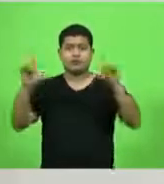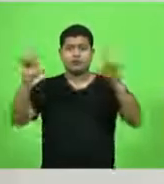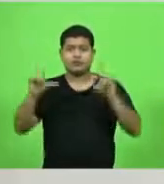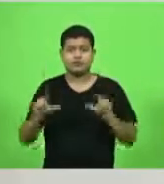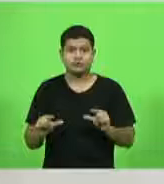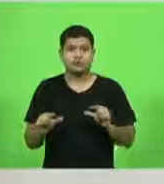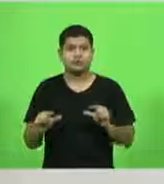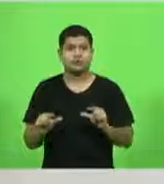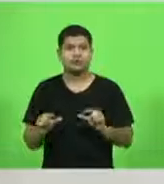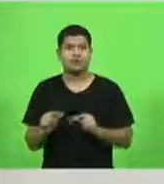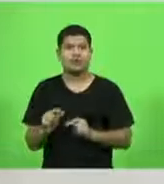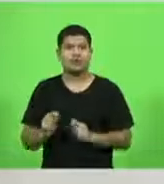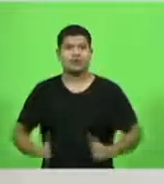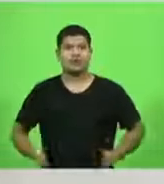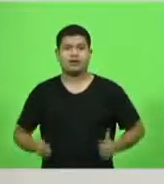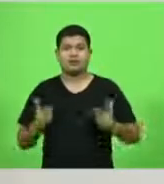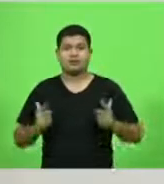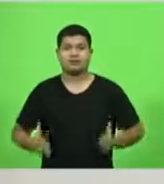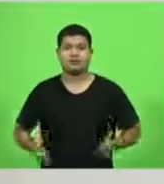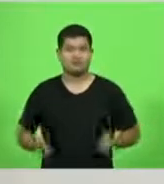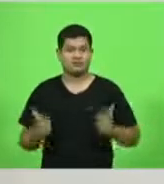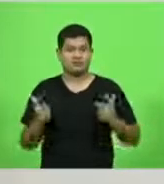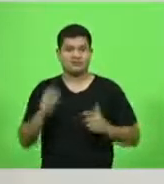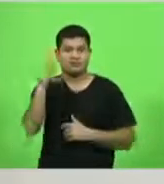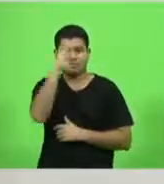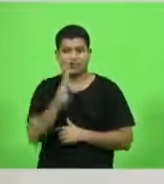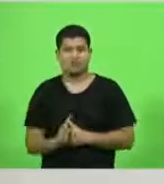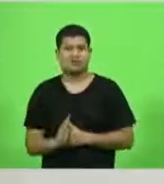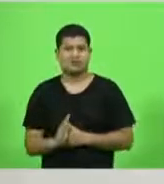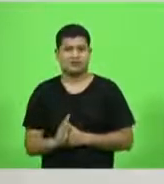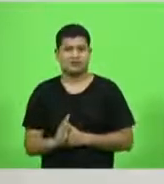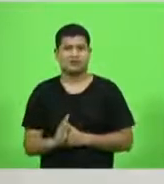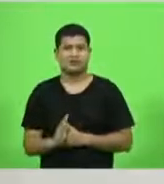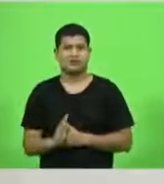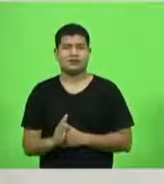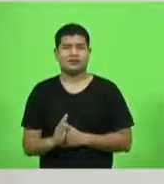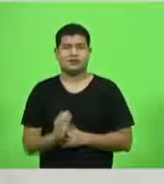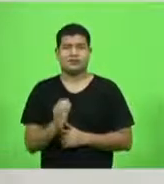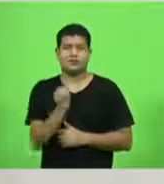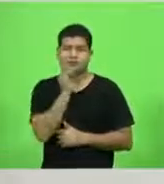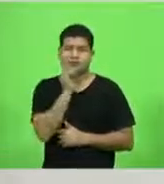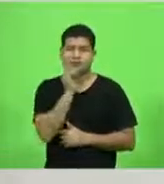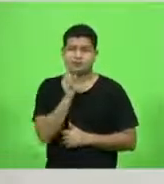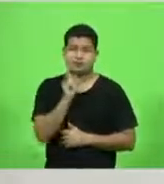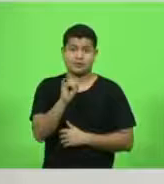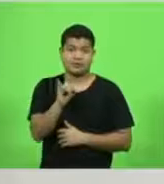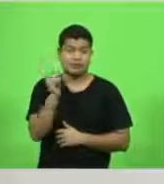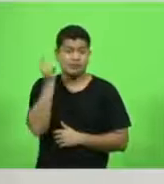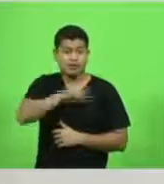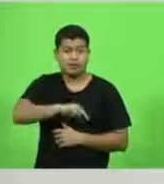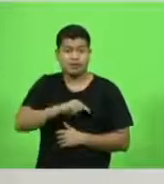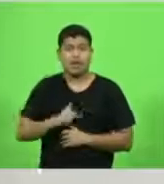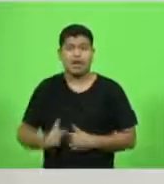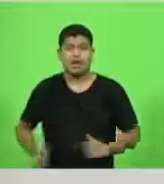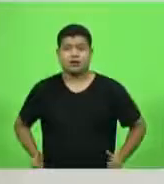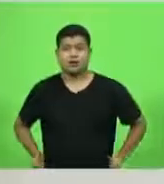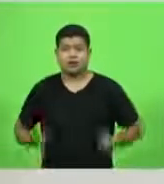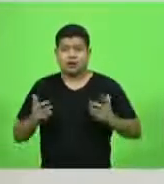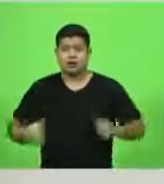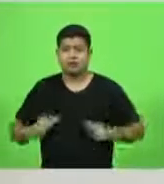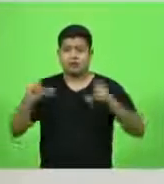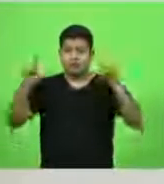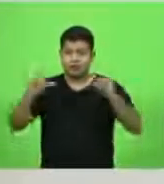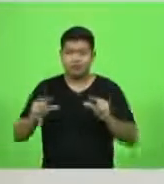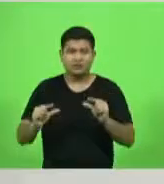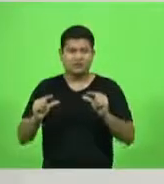Quando nós temos um custo menor para produzir, que é o que se gera riquezas, gera